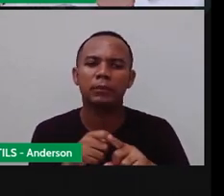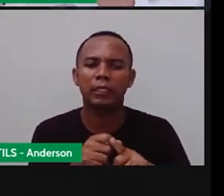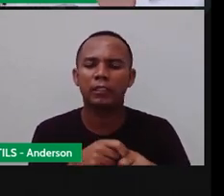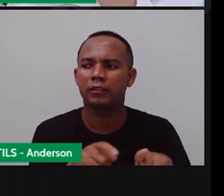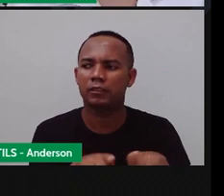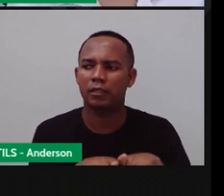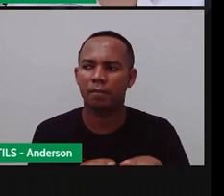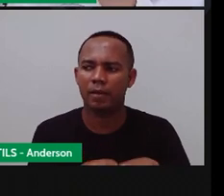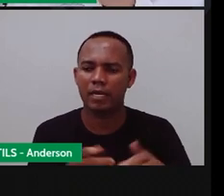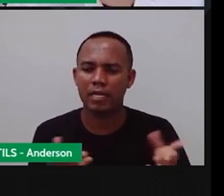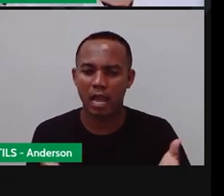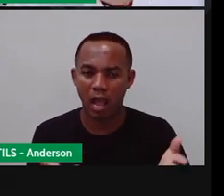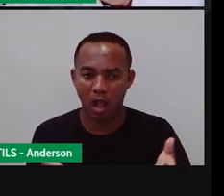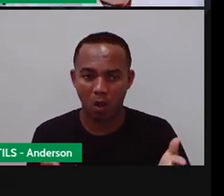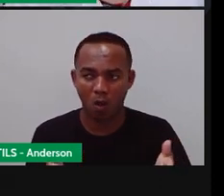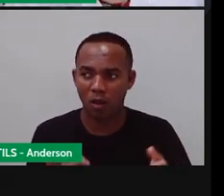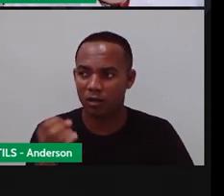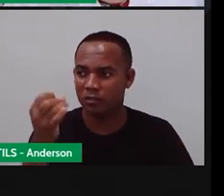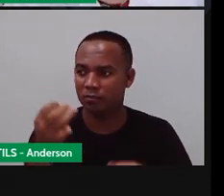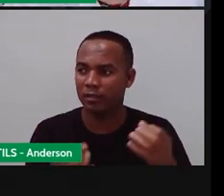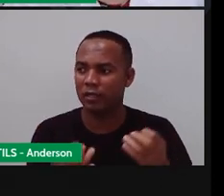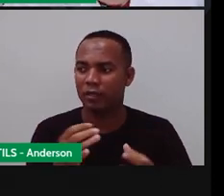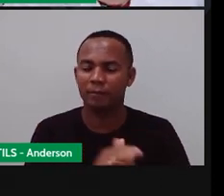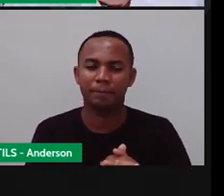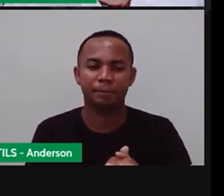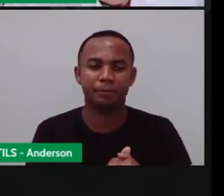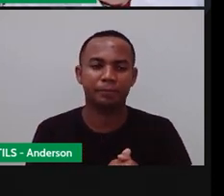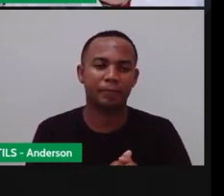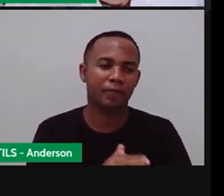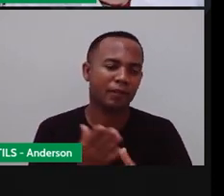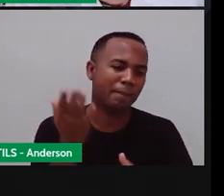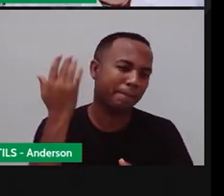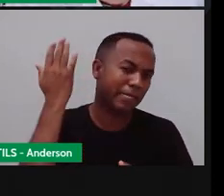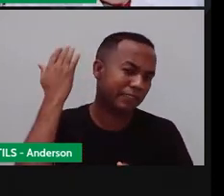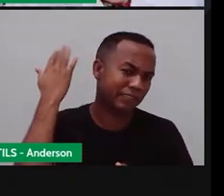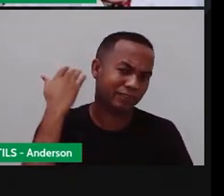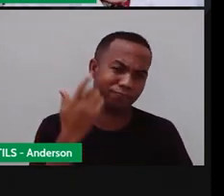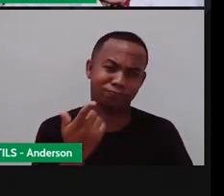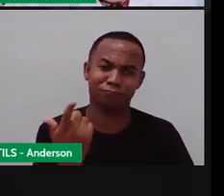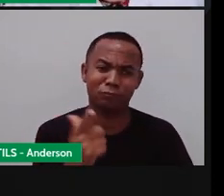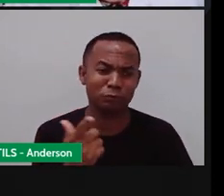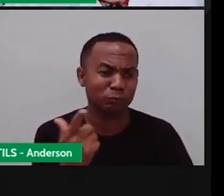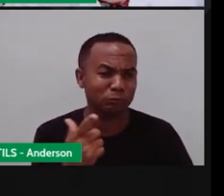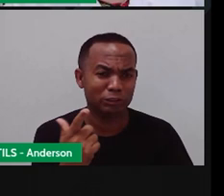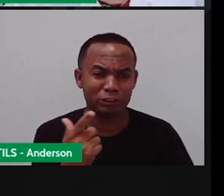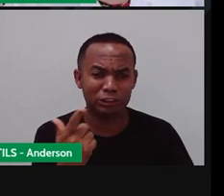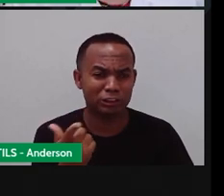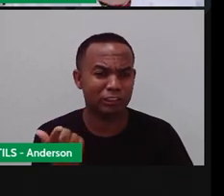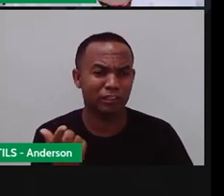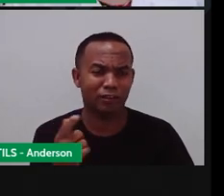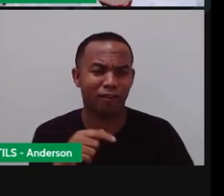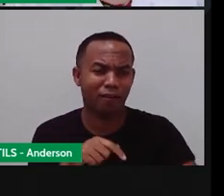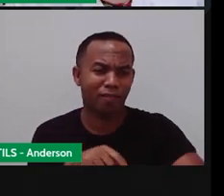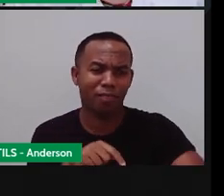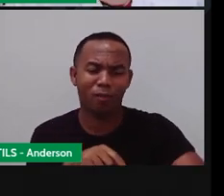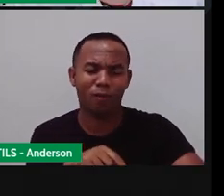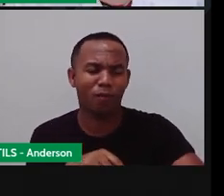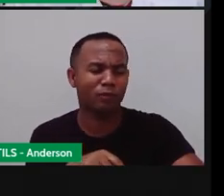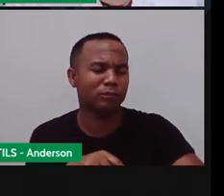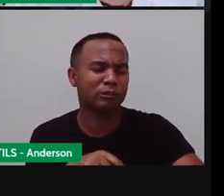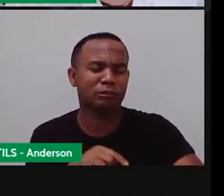aqui. Vamos lá? Antigamente, não existia relógio. E nem essas tecnologias, né,